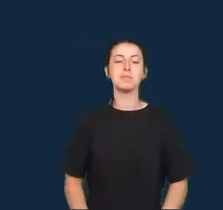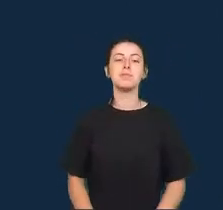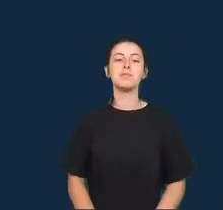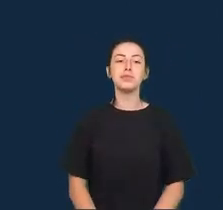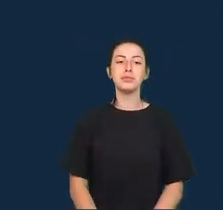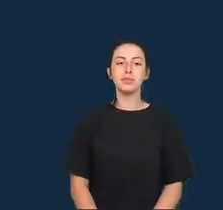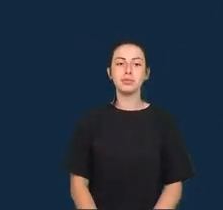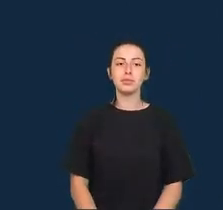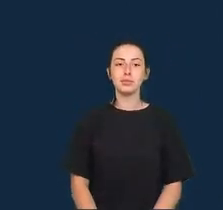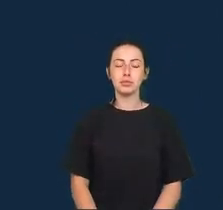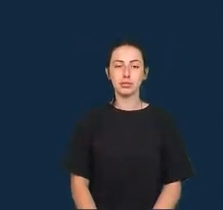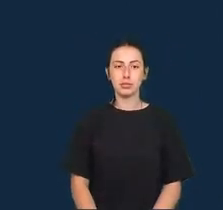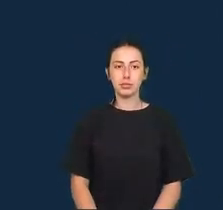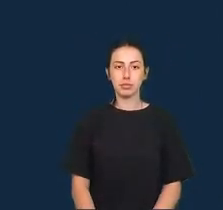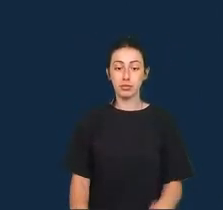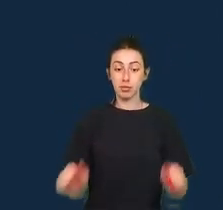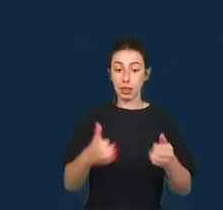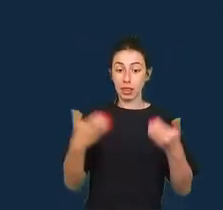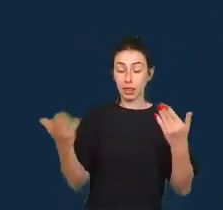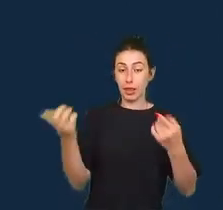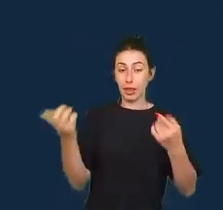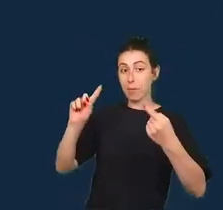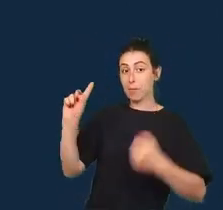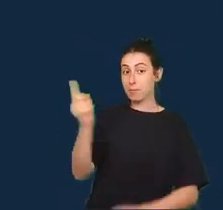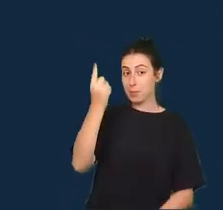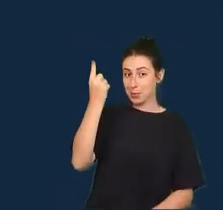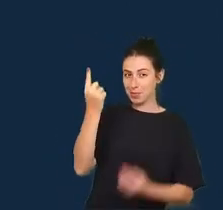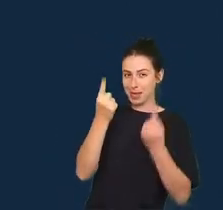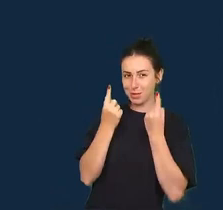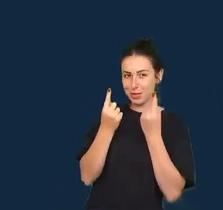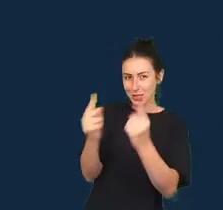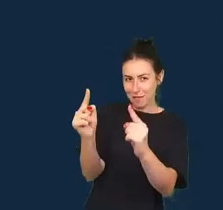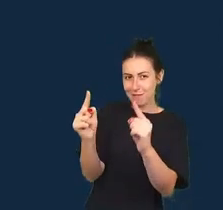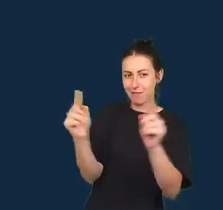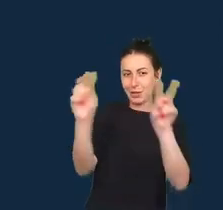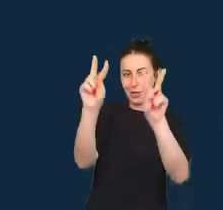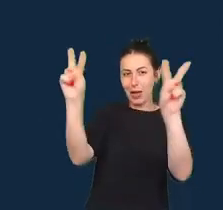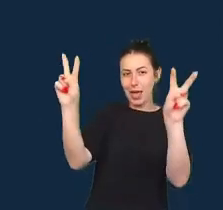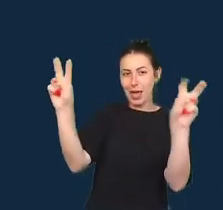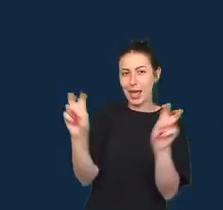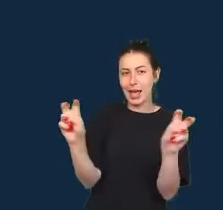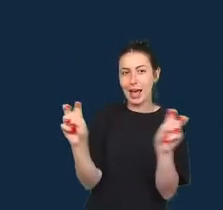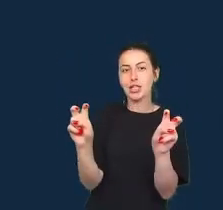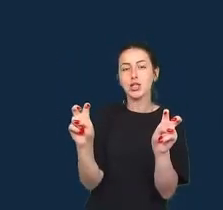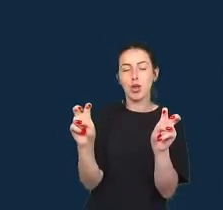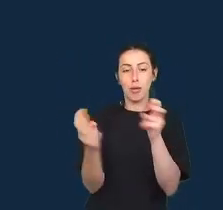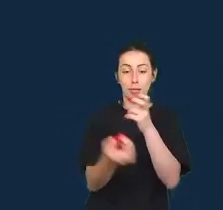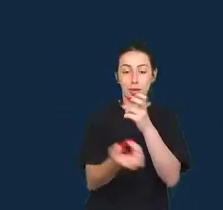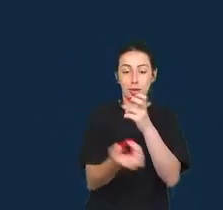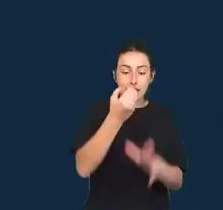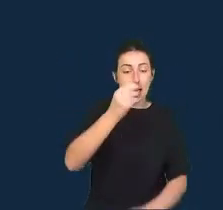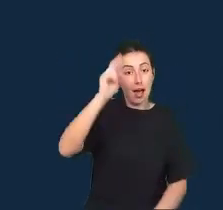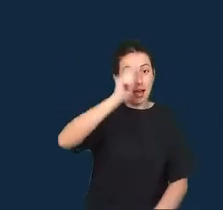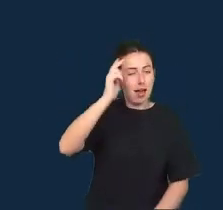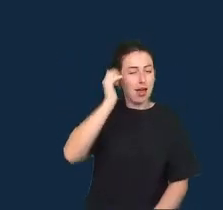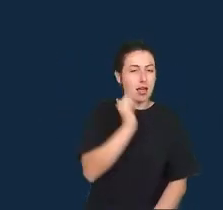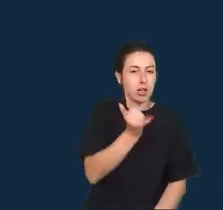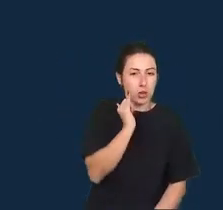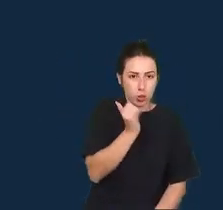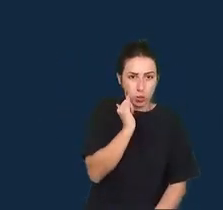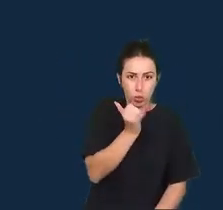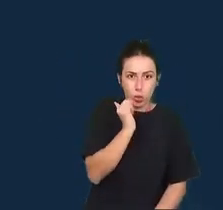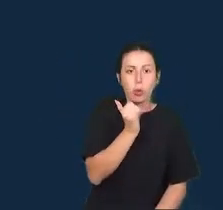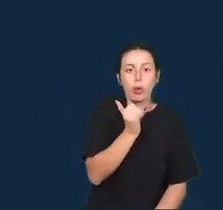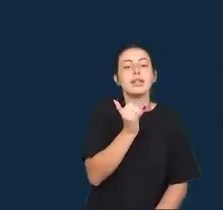Então, o primeiro desafio trata de criar histórias tanto com